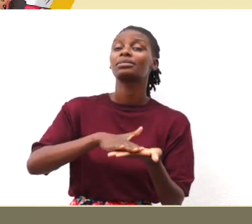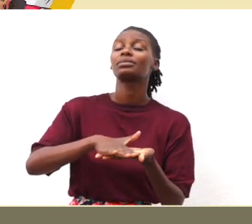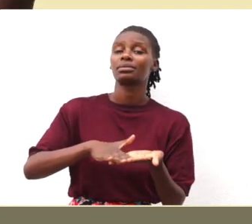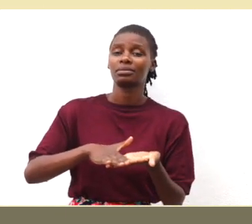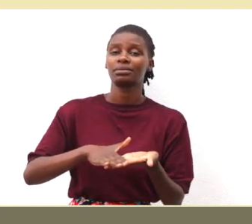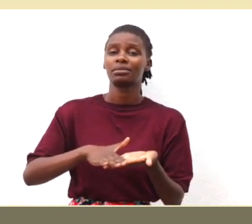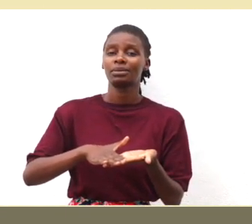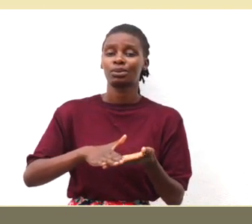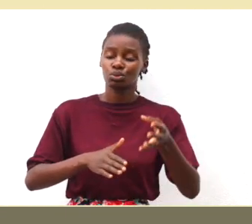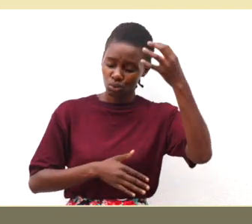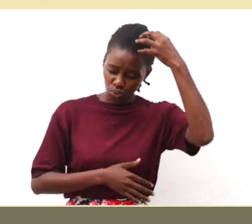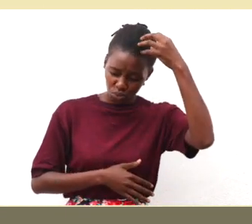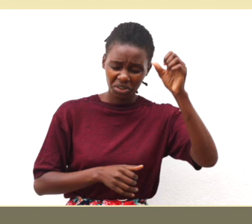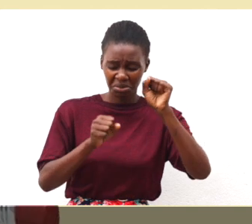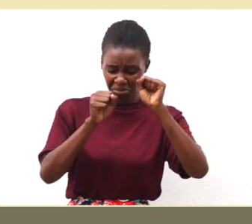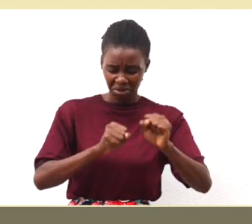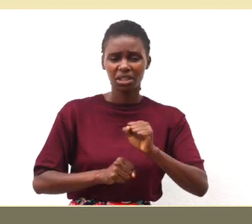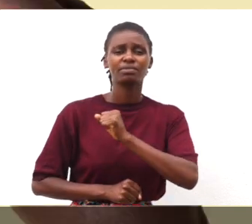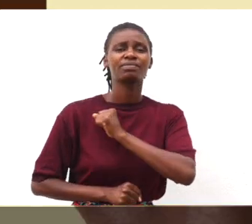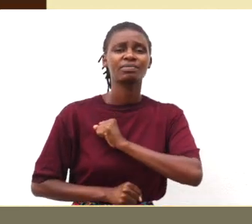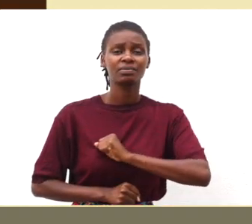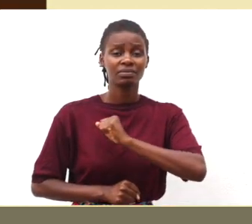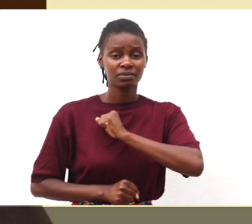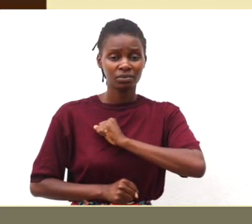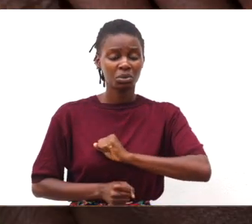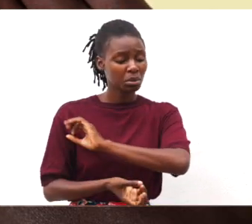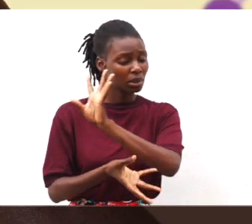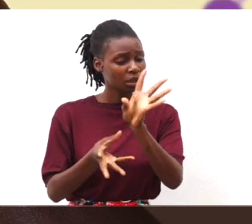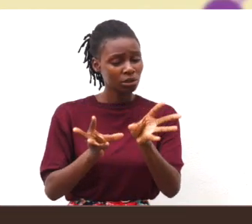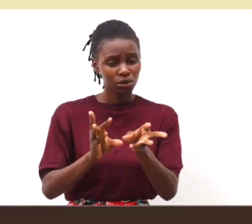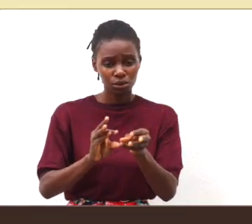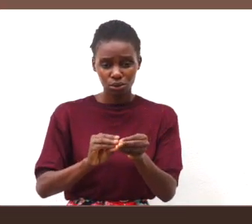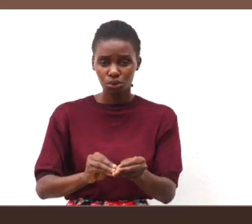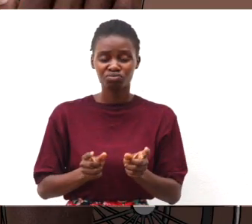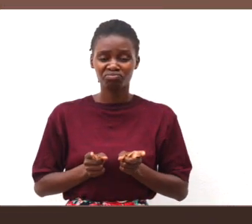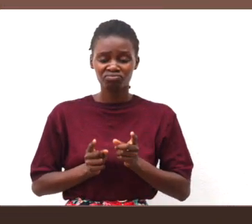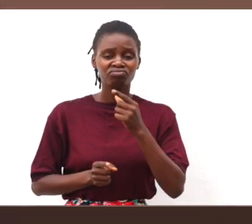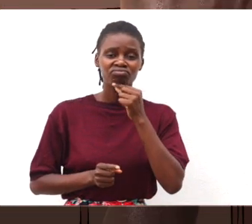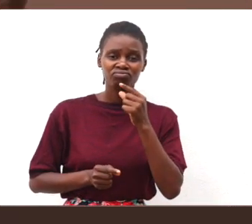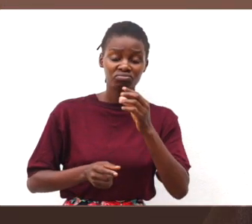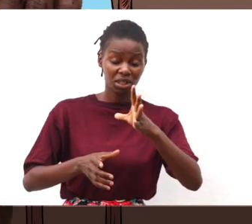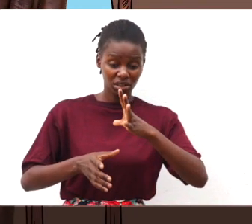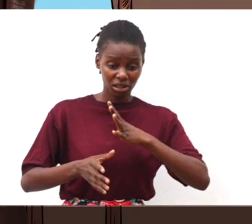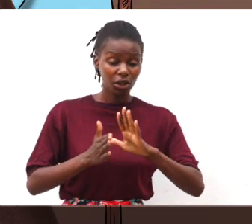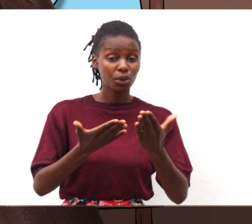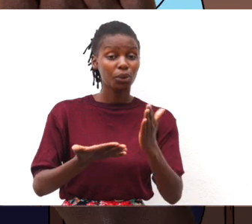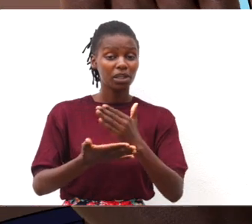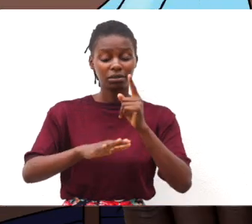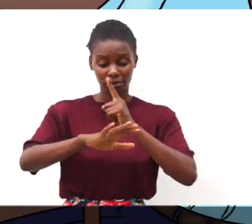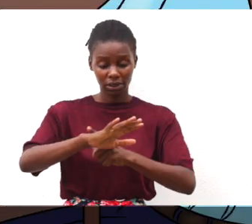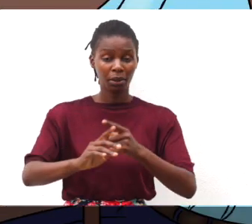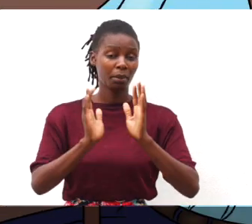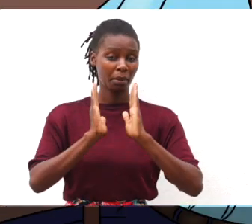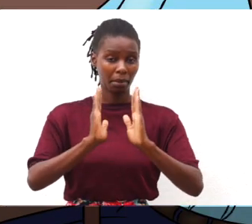classes iniciais. O governo deve fazer esforço para garantir que todos e todas recebam o livro